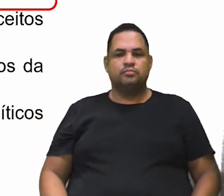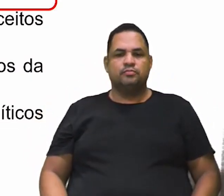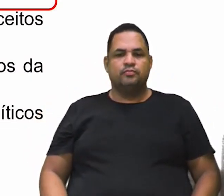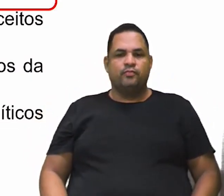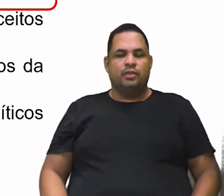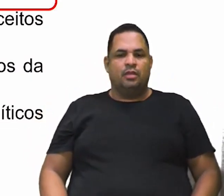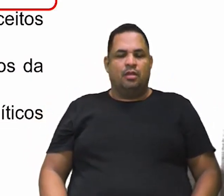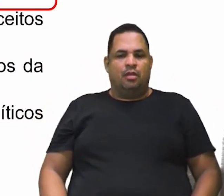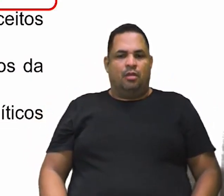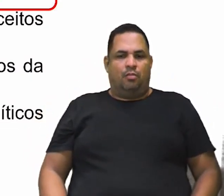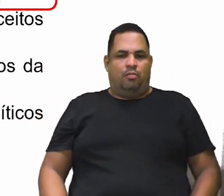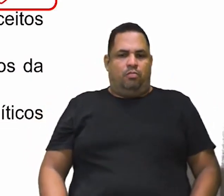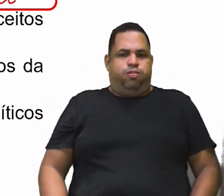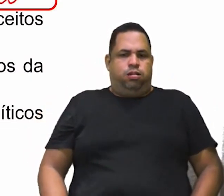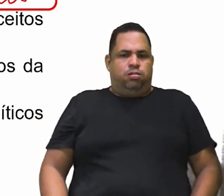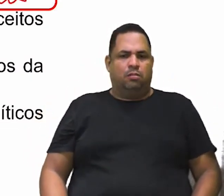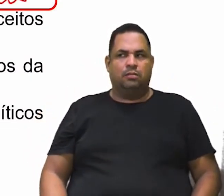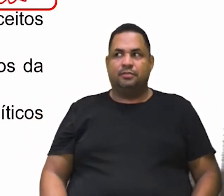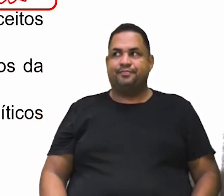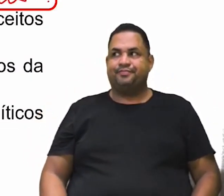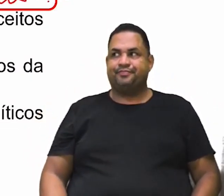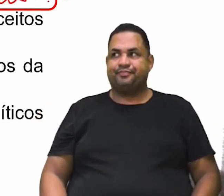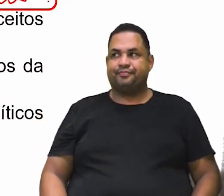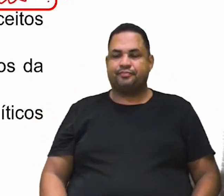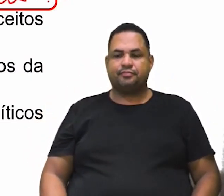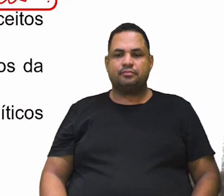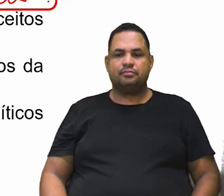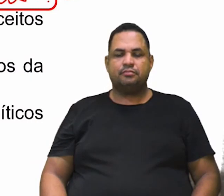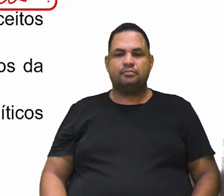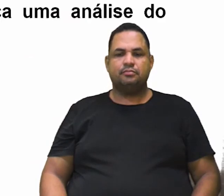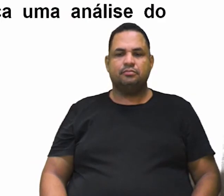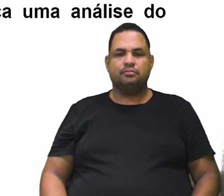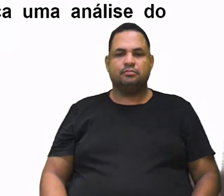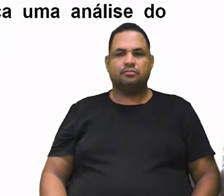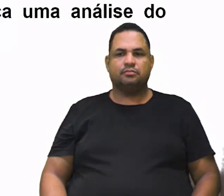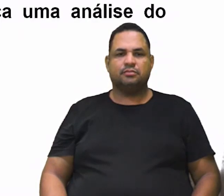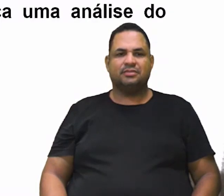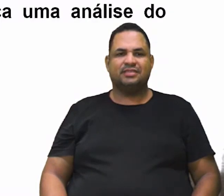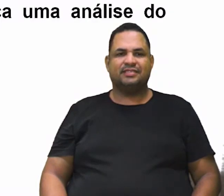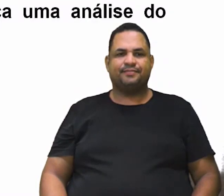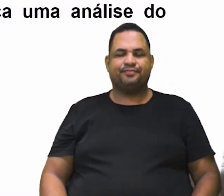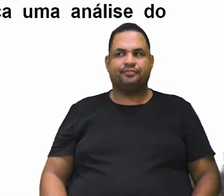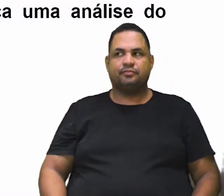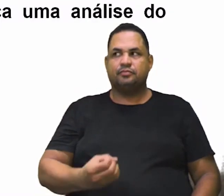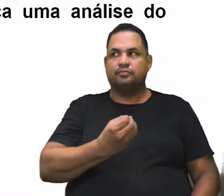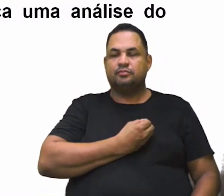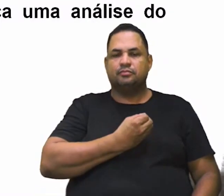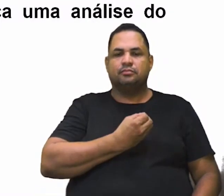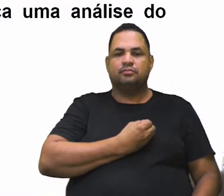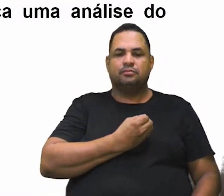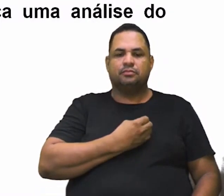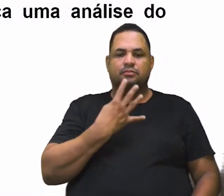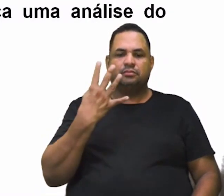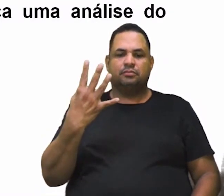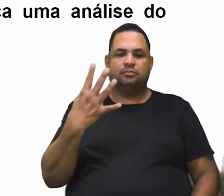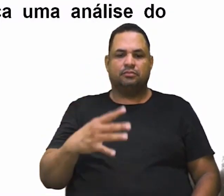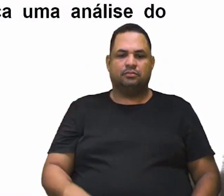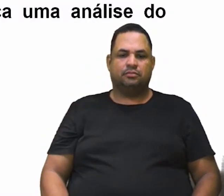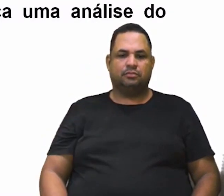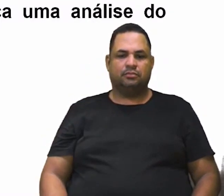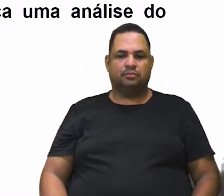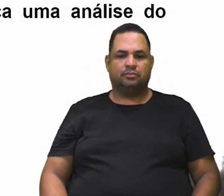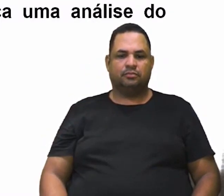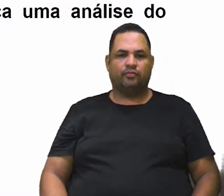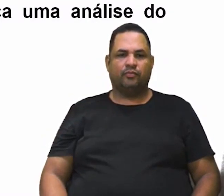alternativa regras morais e por assim em diante. Questão 4. Vou colocar